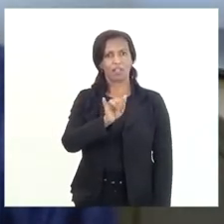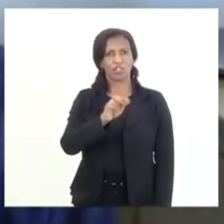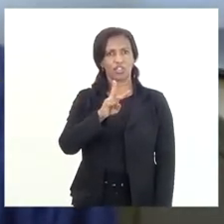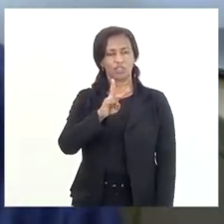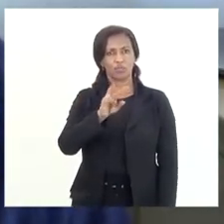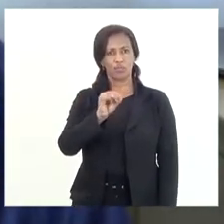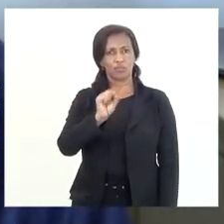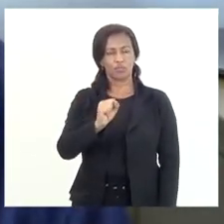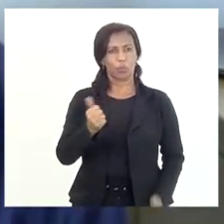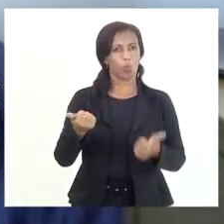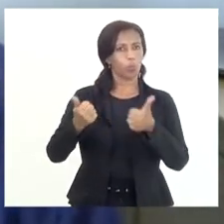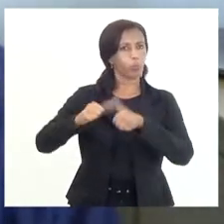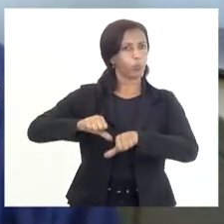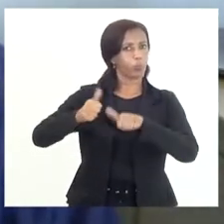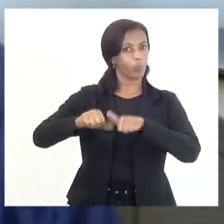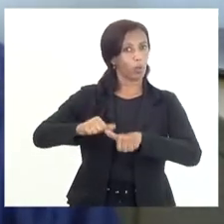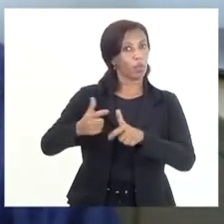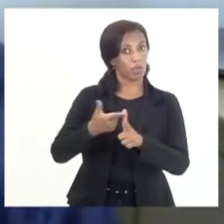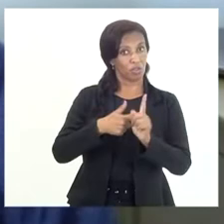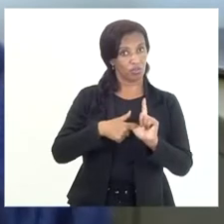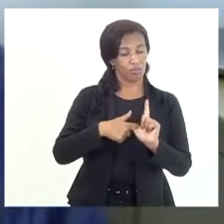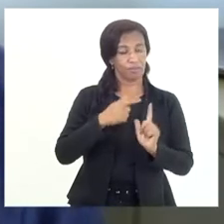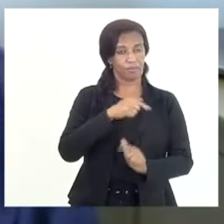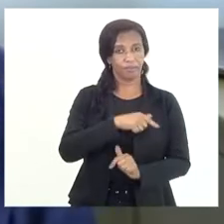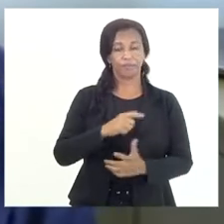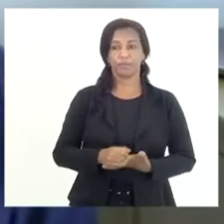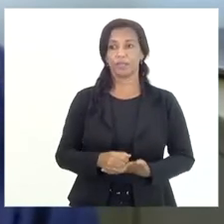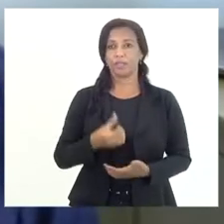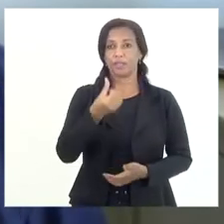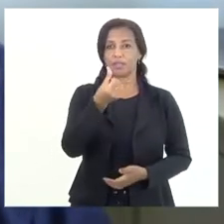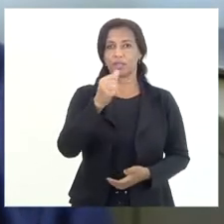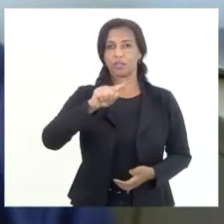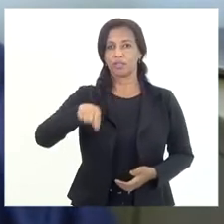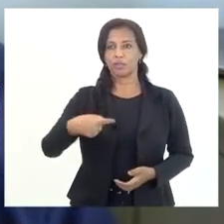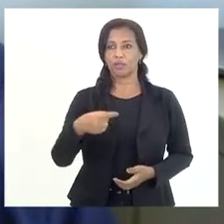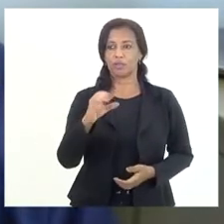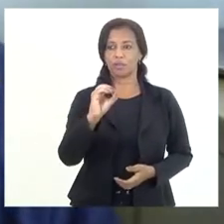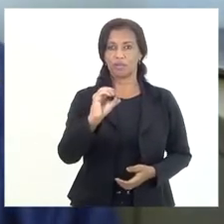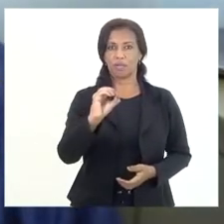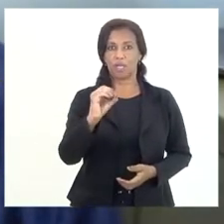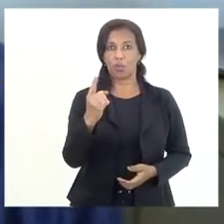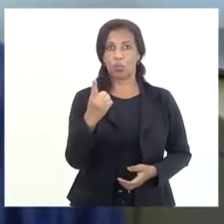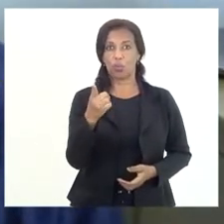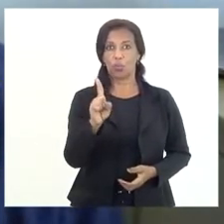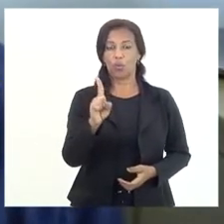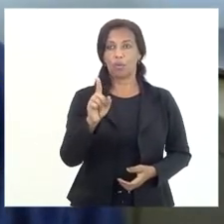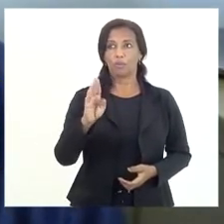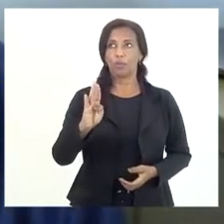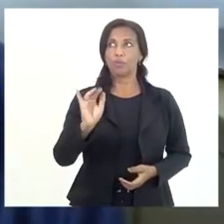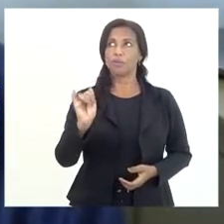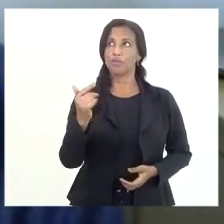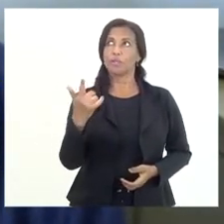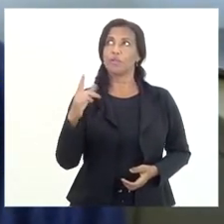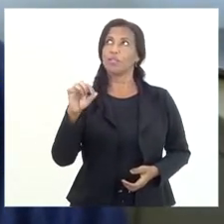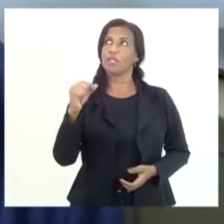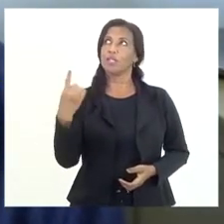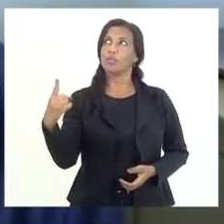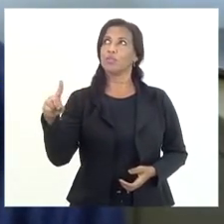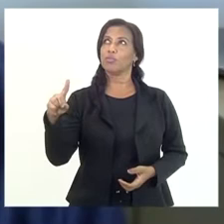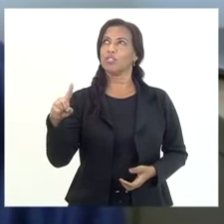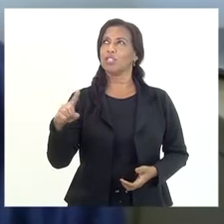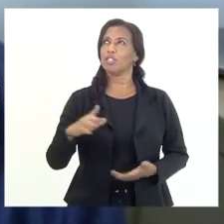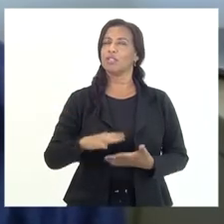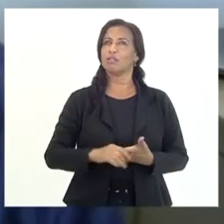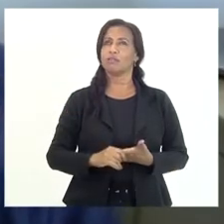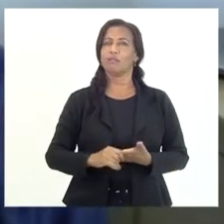para os ativos da dívida, em 6,01 bilhões de reais, o que é